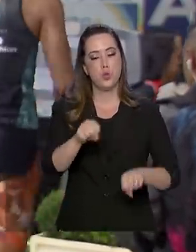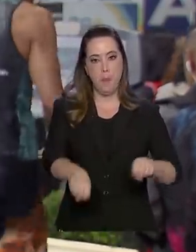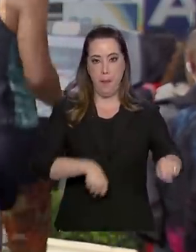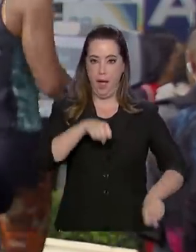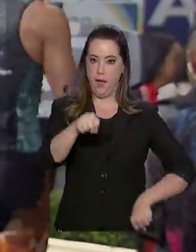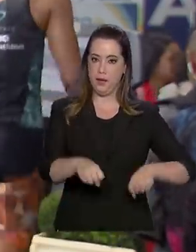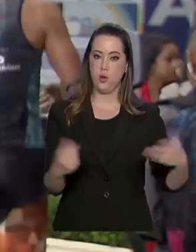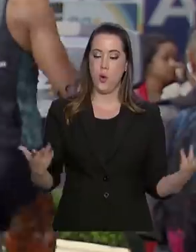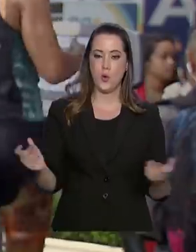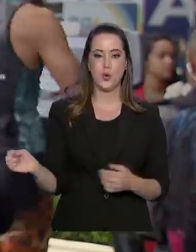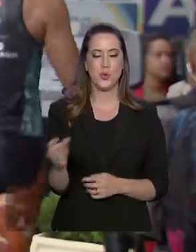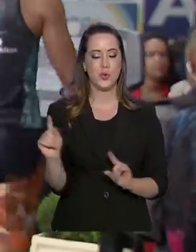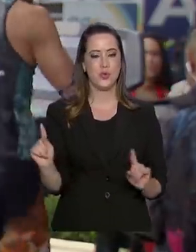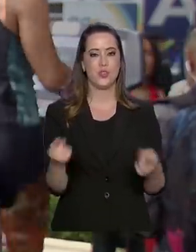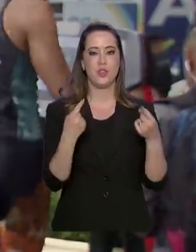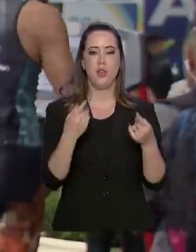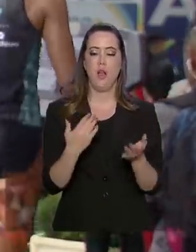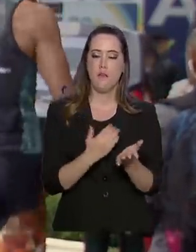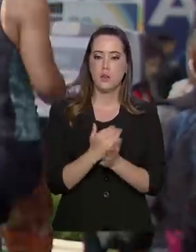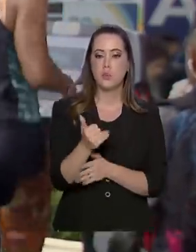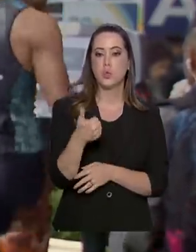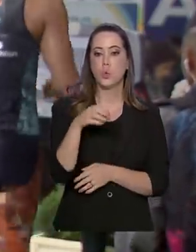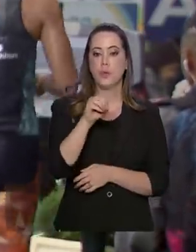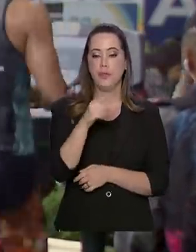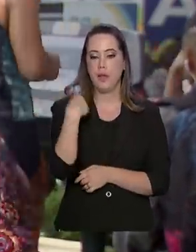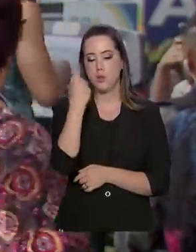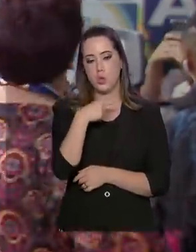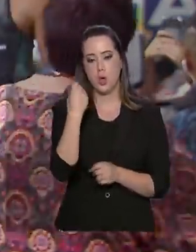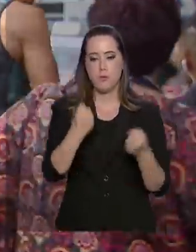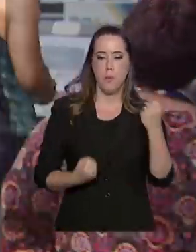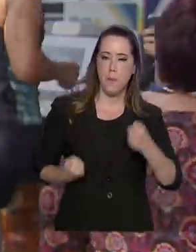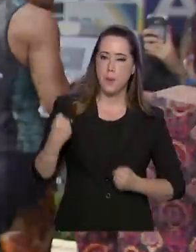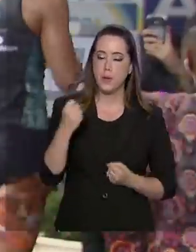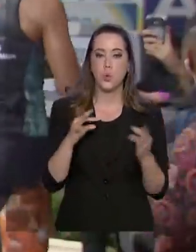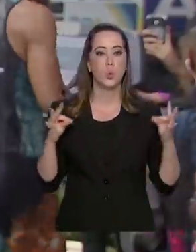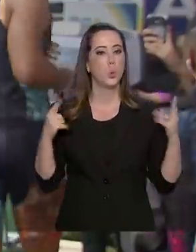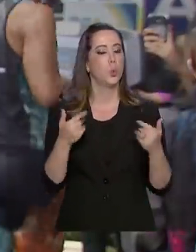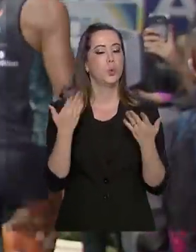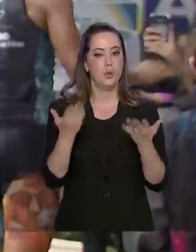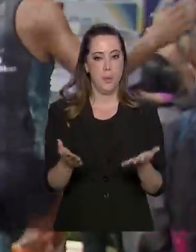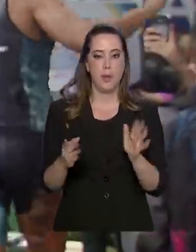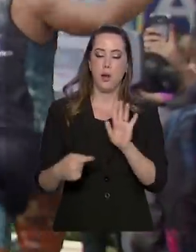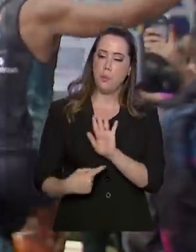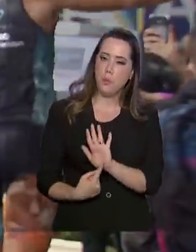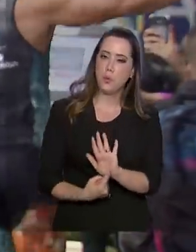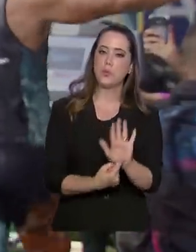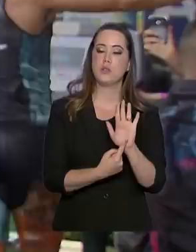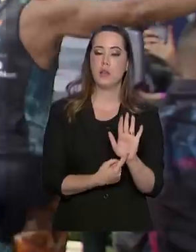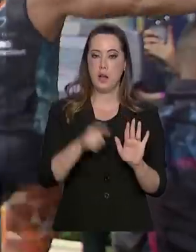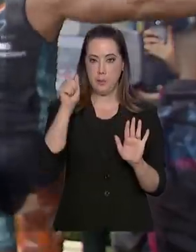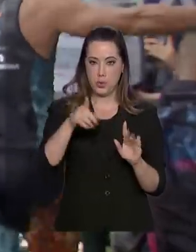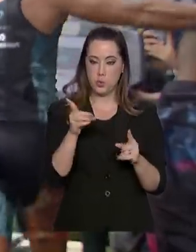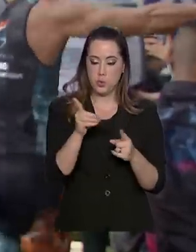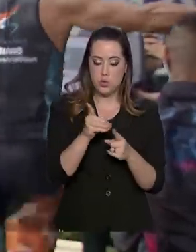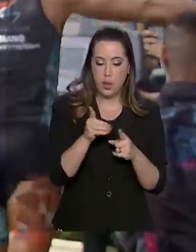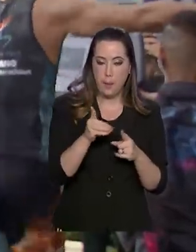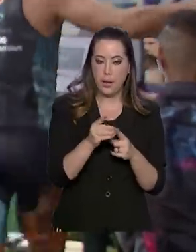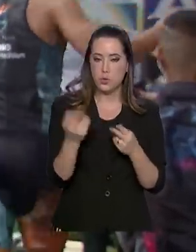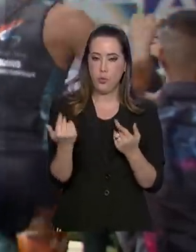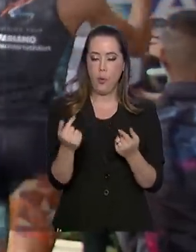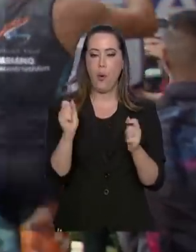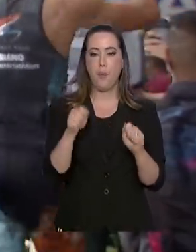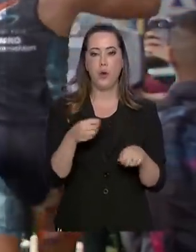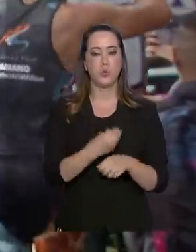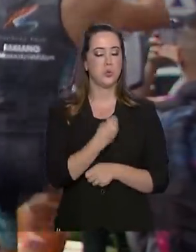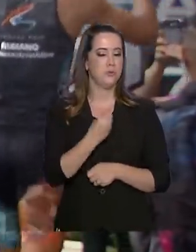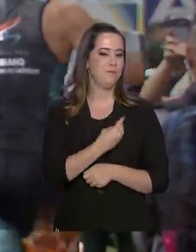desafio, deu largada a uma maratona de 10 horas de corrida. Tudo isso para provar que diabéticos como ele podem ter